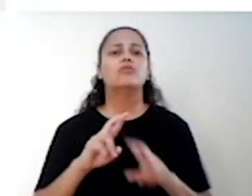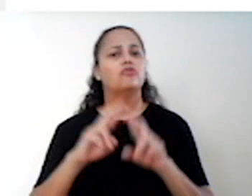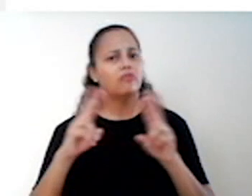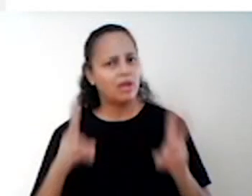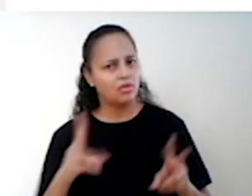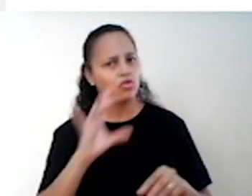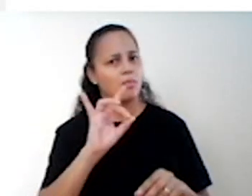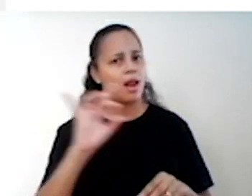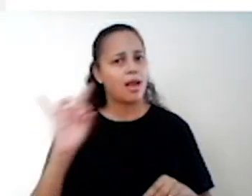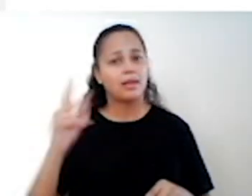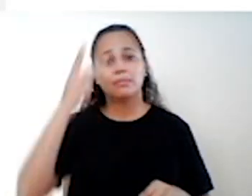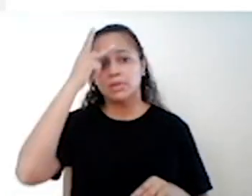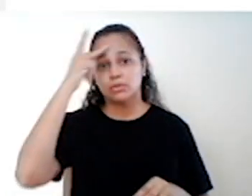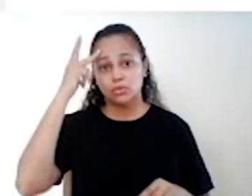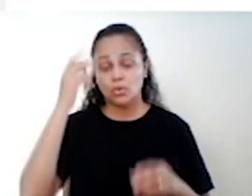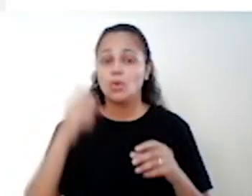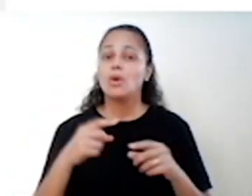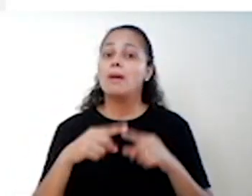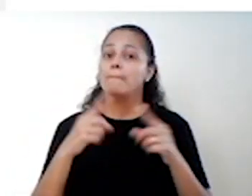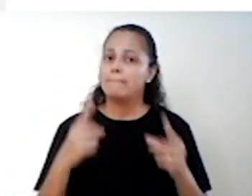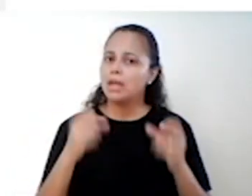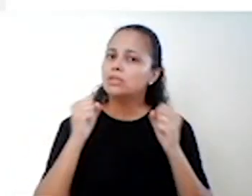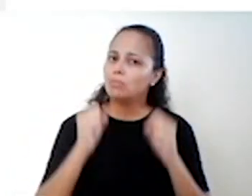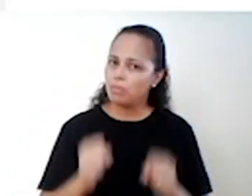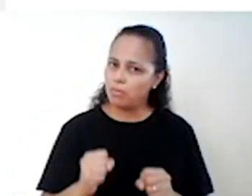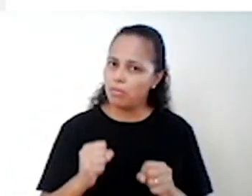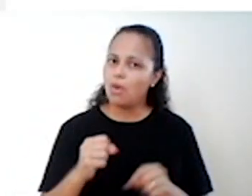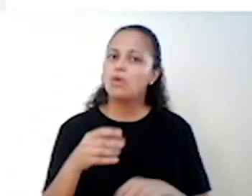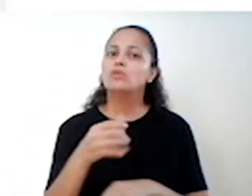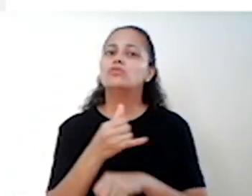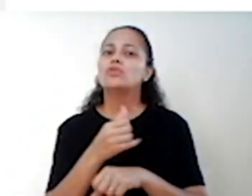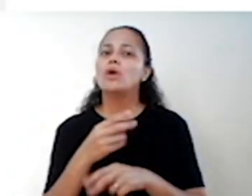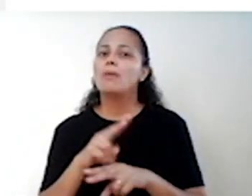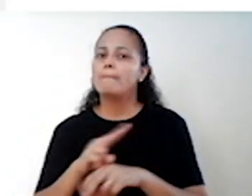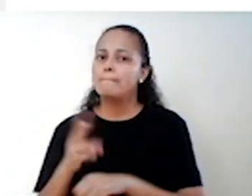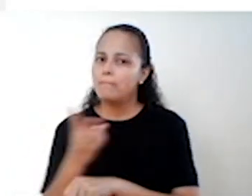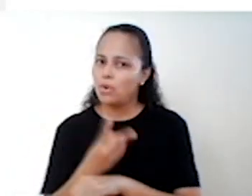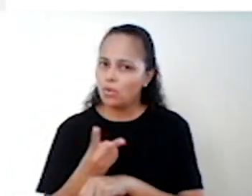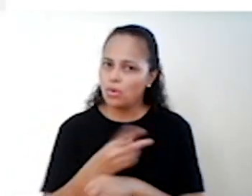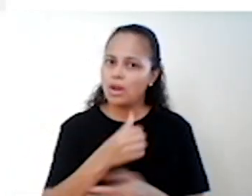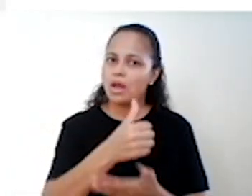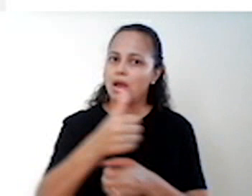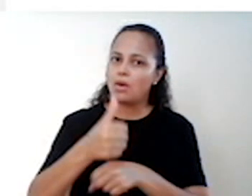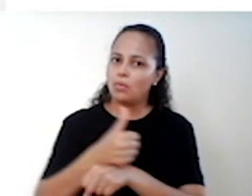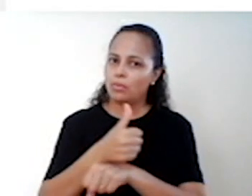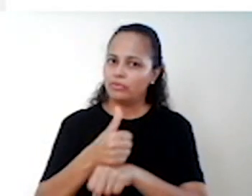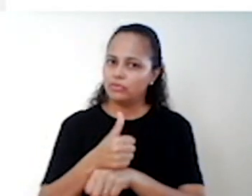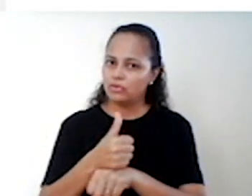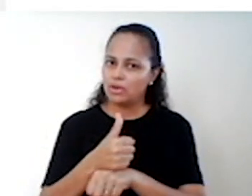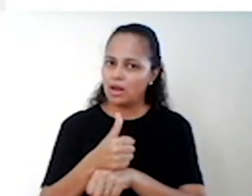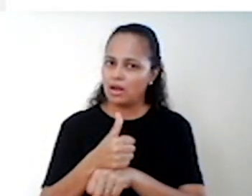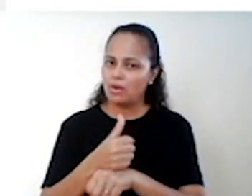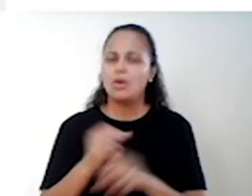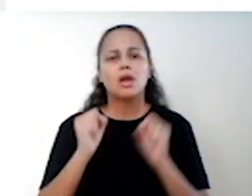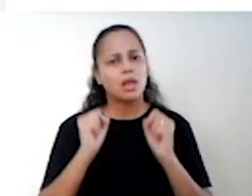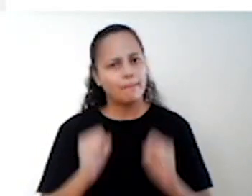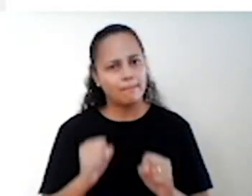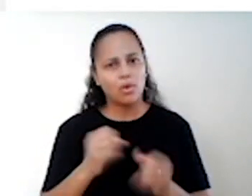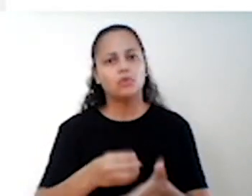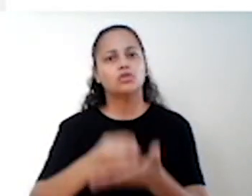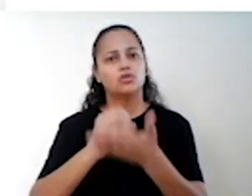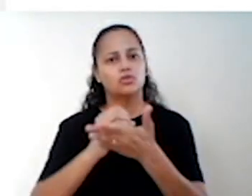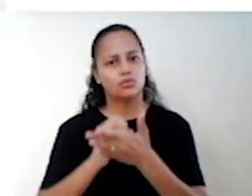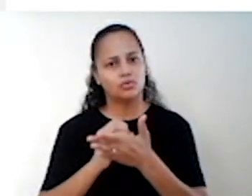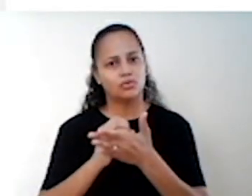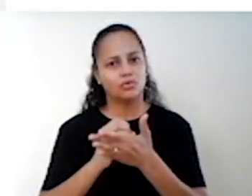diferente para cada pessoa, mas você pode procurar ajuda de profissionais que vão te auxiliar nesse momento difícil. Eles vão te